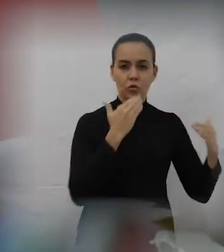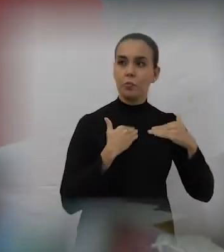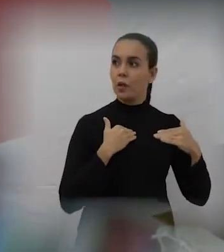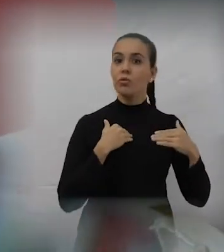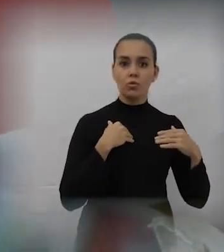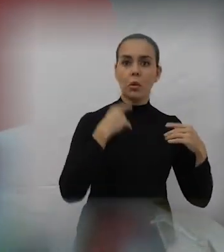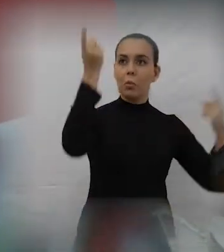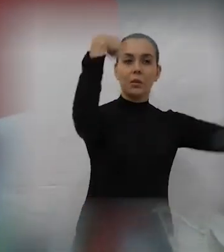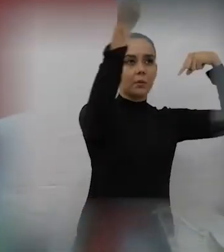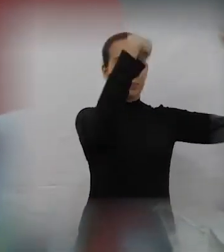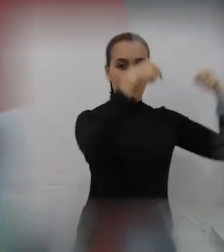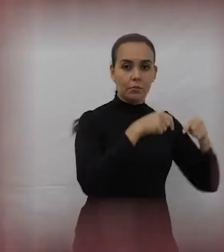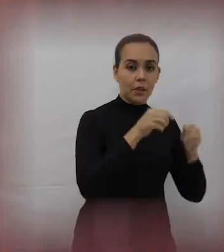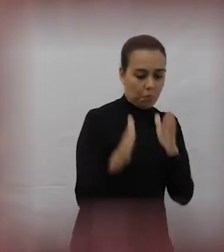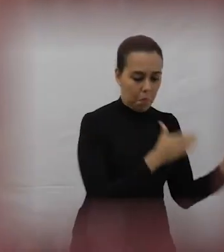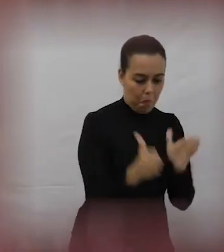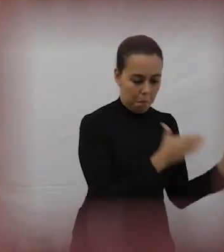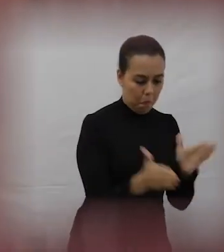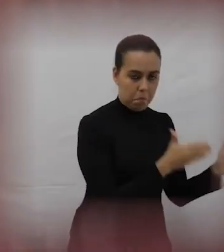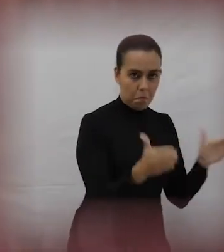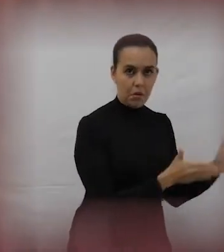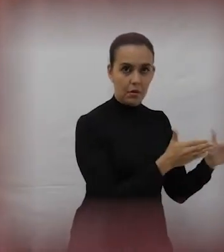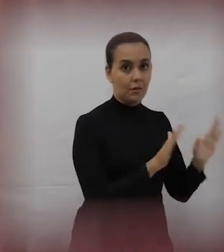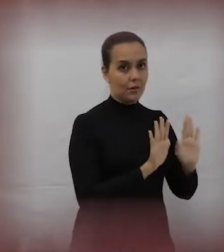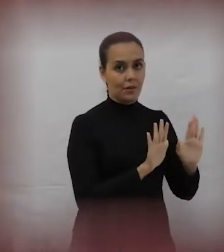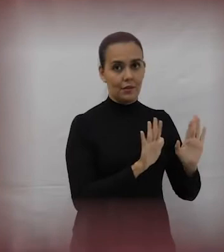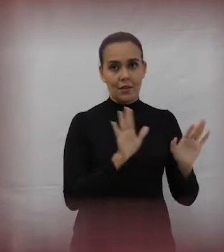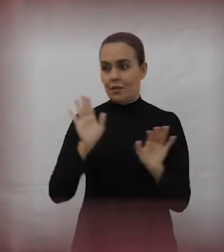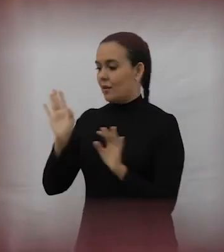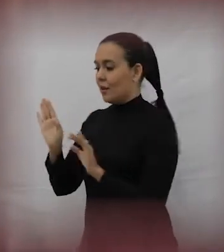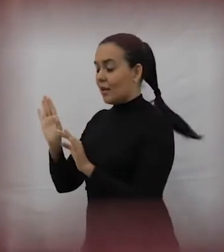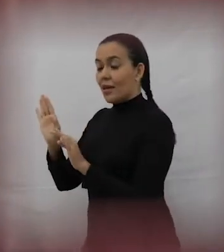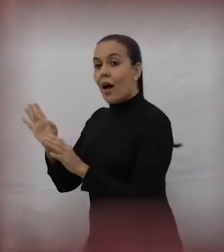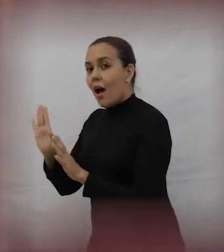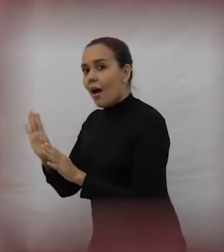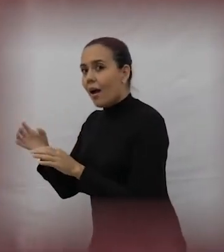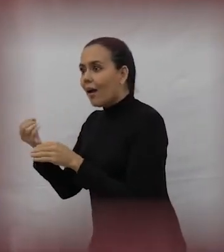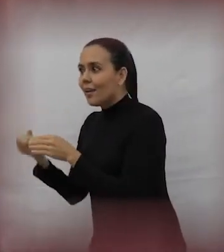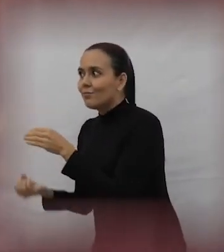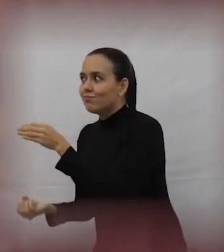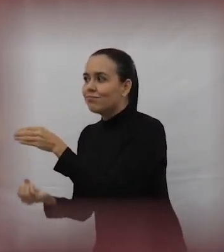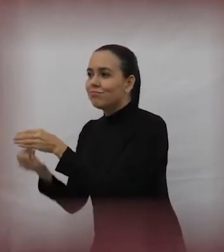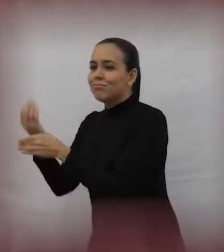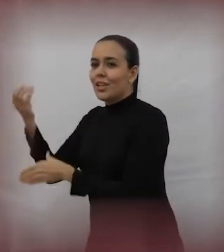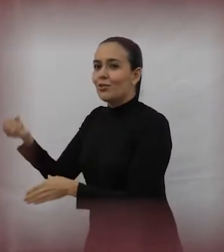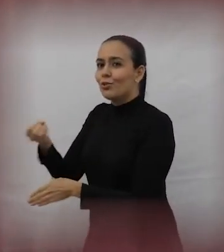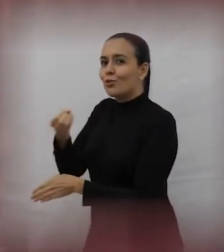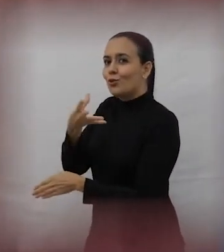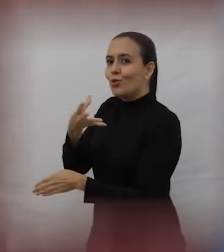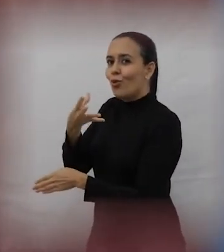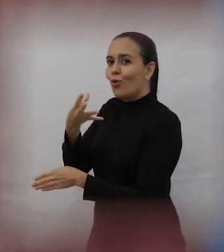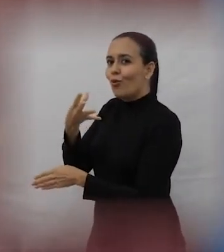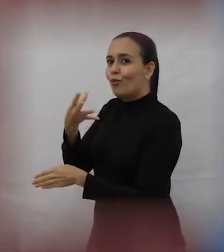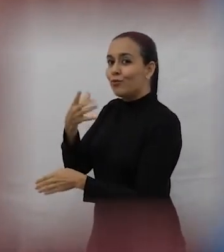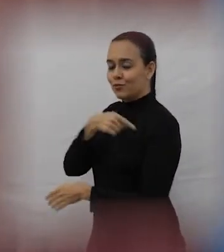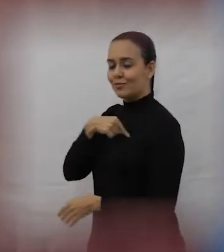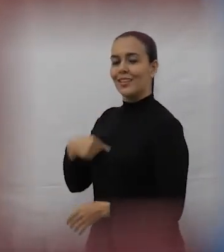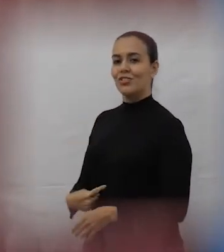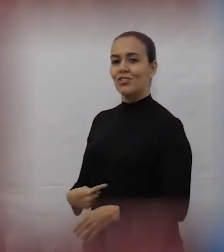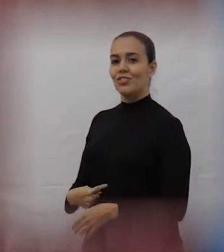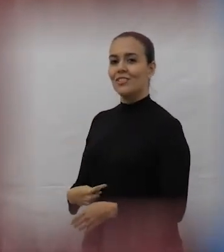existe tecnologia, existe conhecimento, existe política e investimento, e a China já está nessa fase.